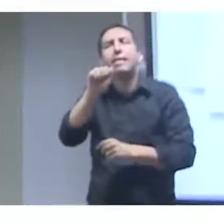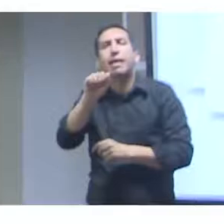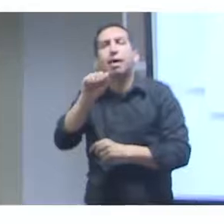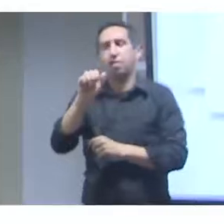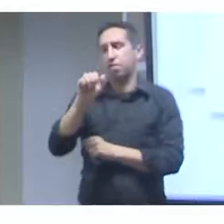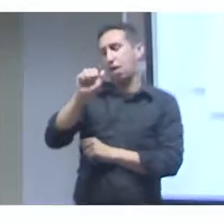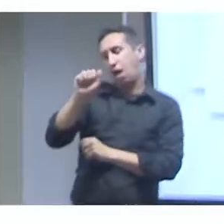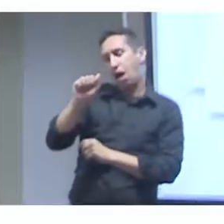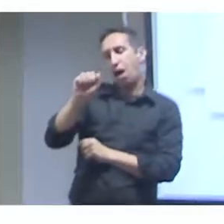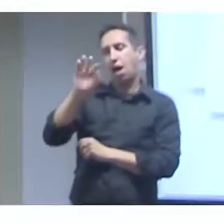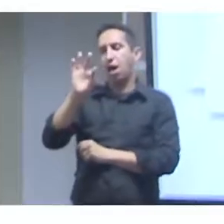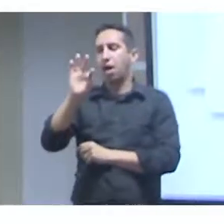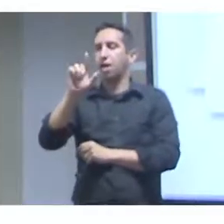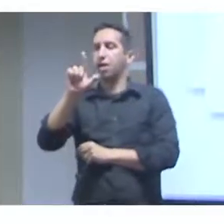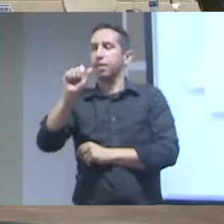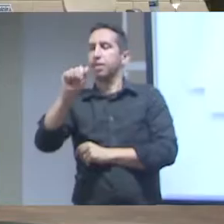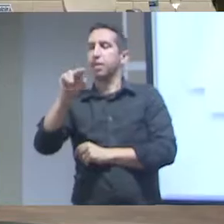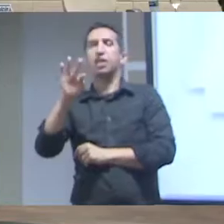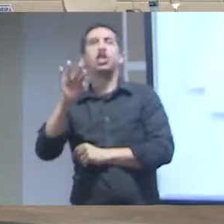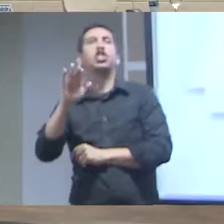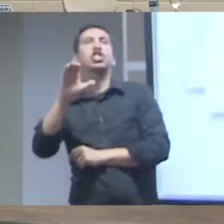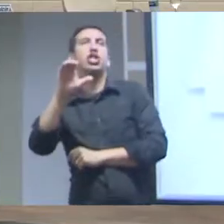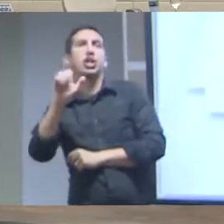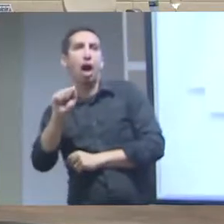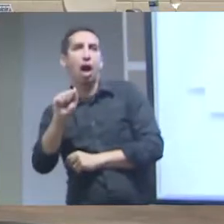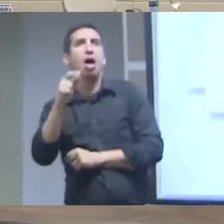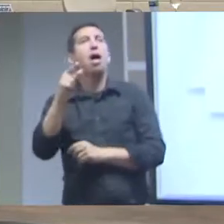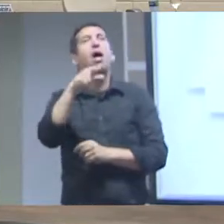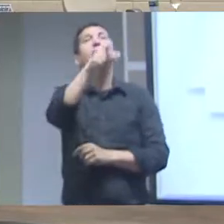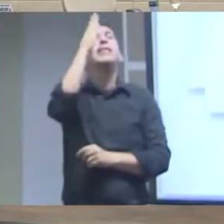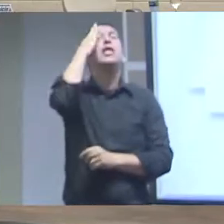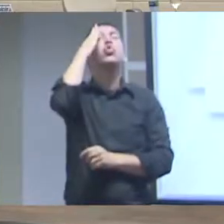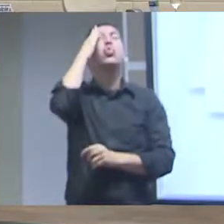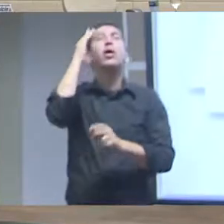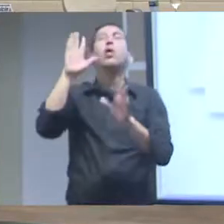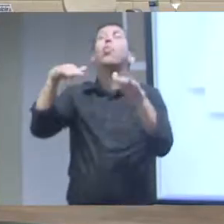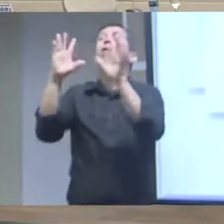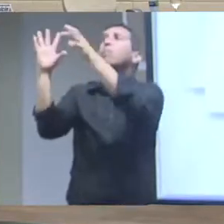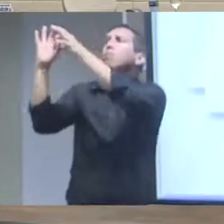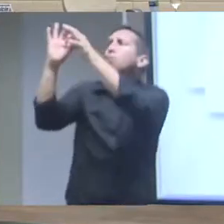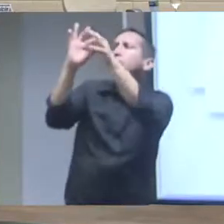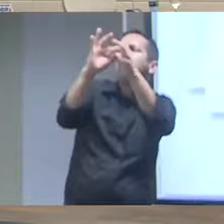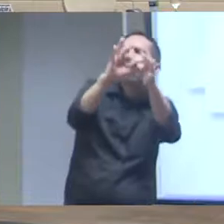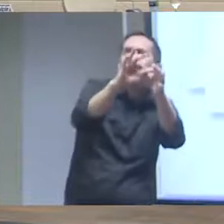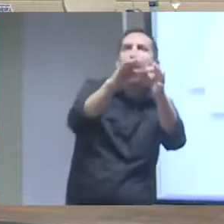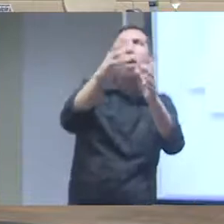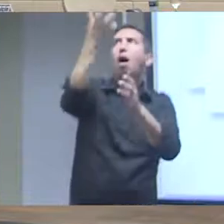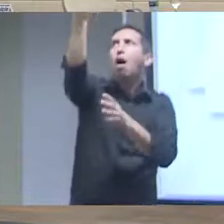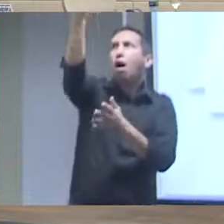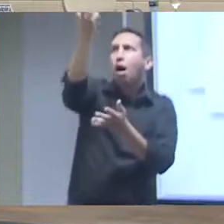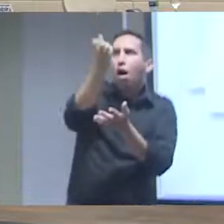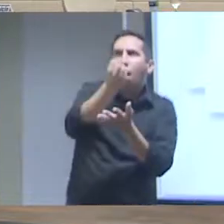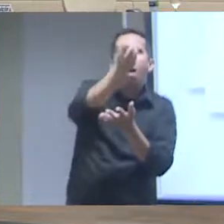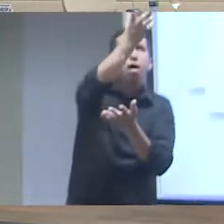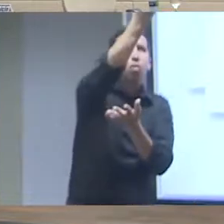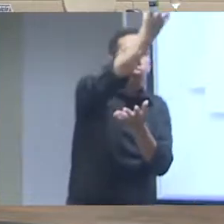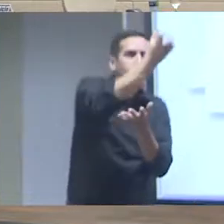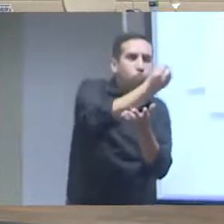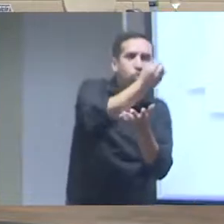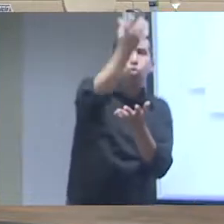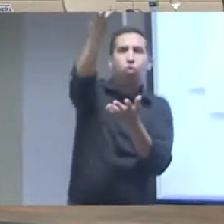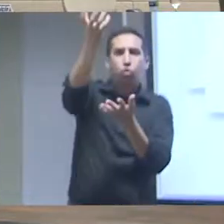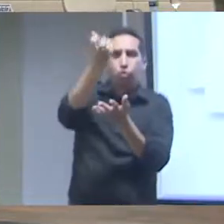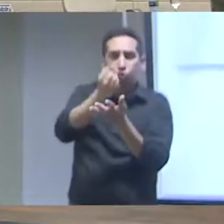sintática mas tem que ser semântica também e aí desenvolvemos dois protótipos de ferramenta de busca integrada mas aí o projeto acabou